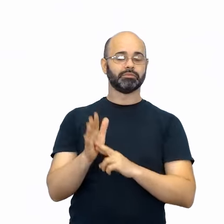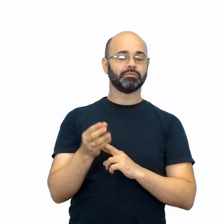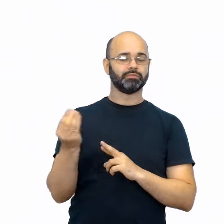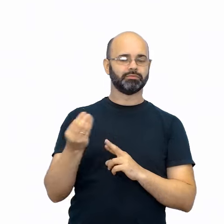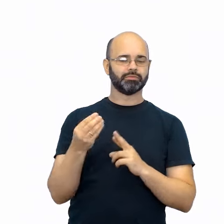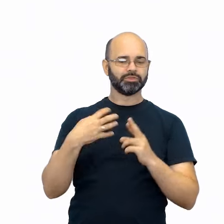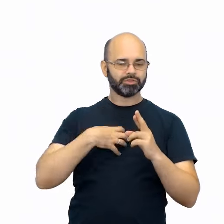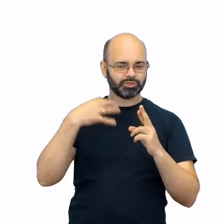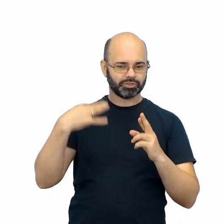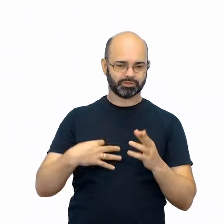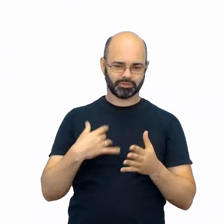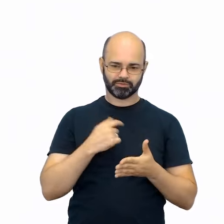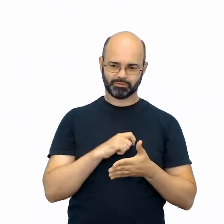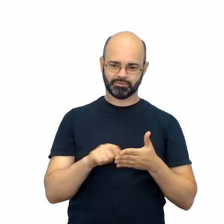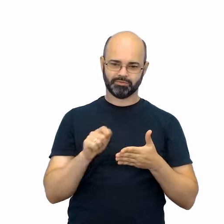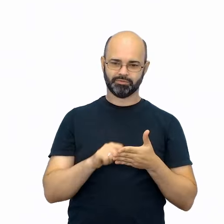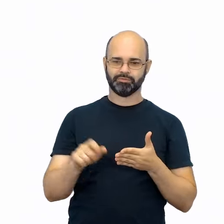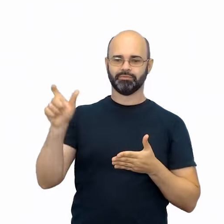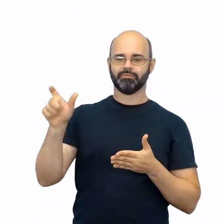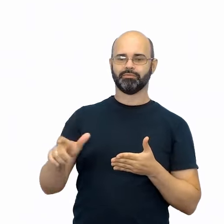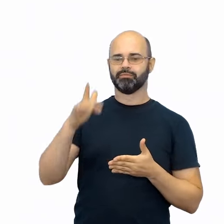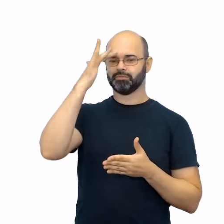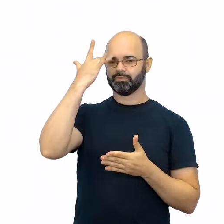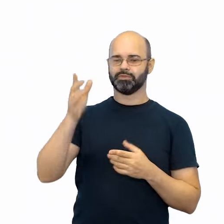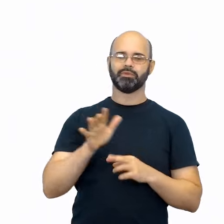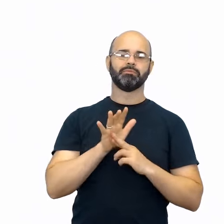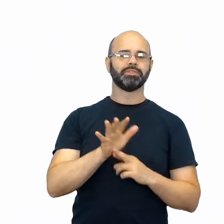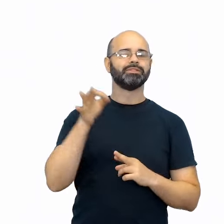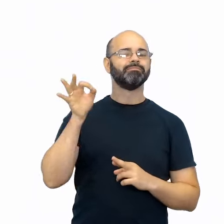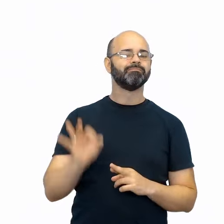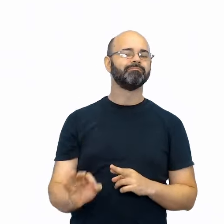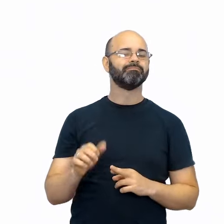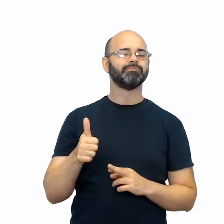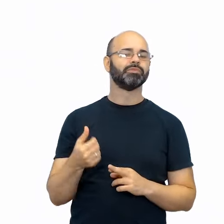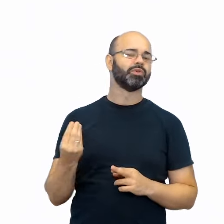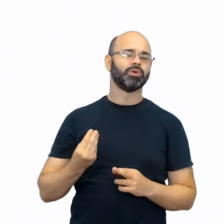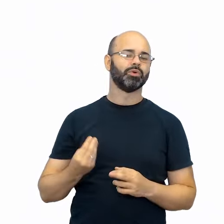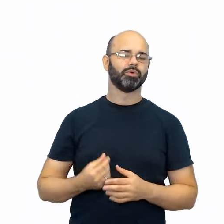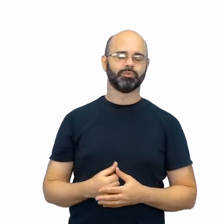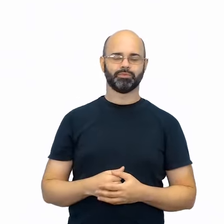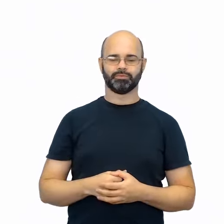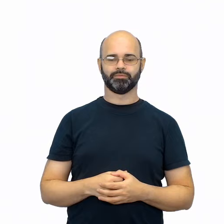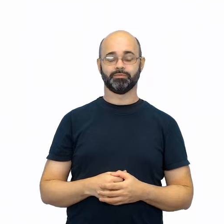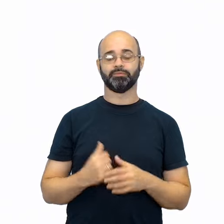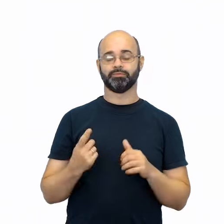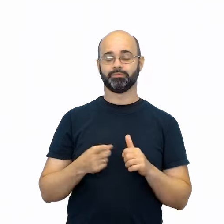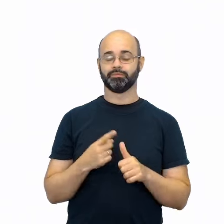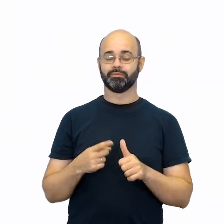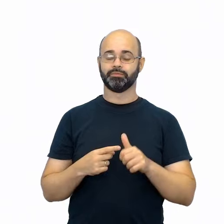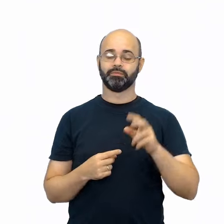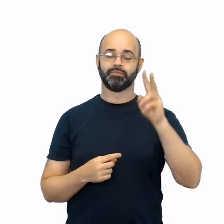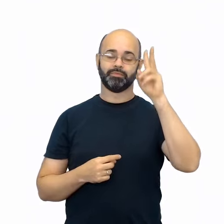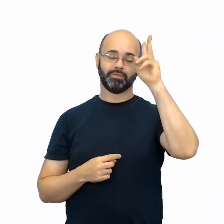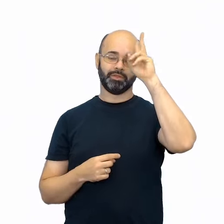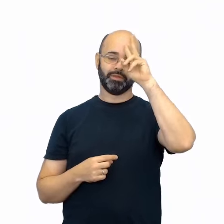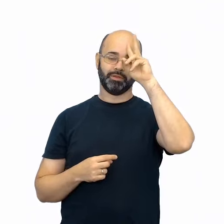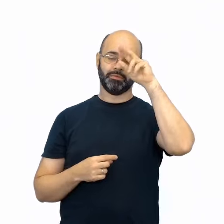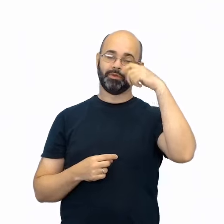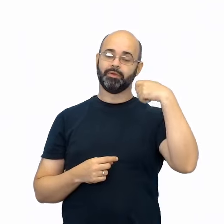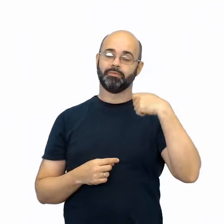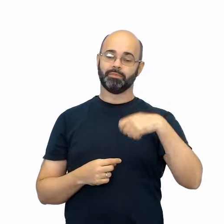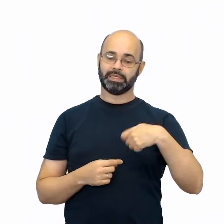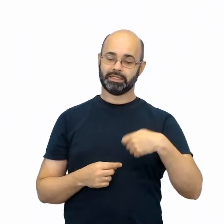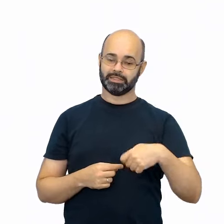adequadamente o seu interlocutor? Antes de mais nada, é preciso lembrar que, embora